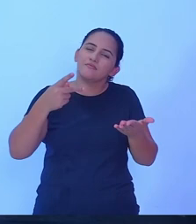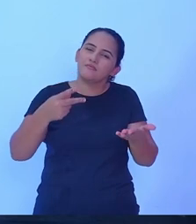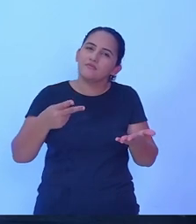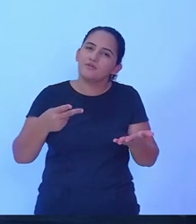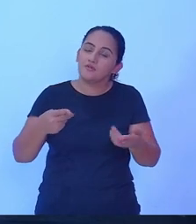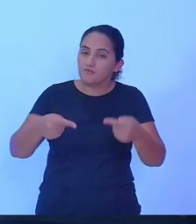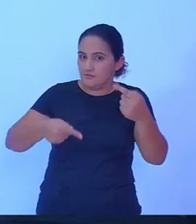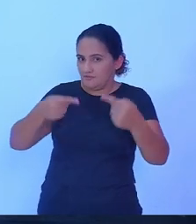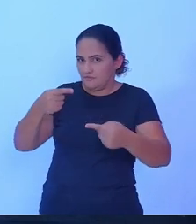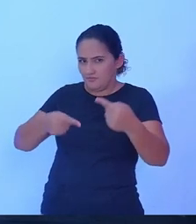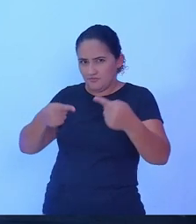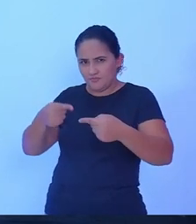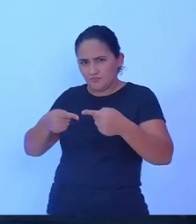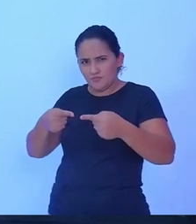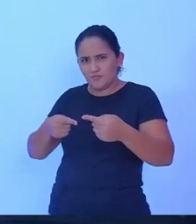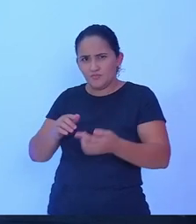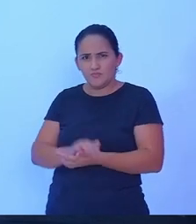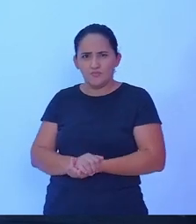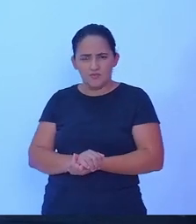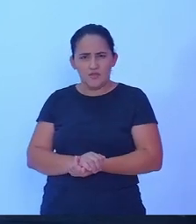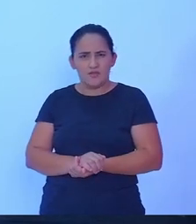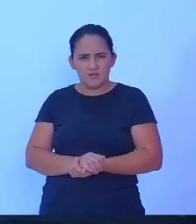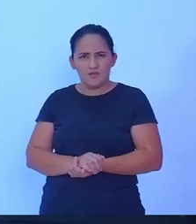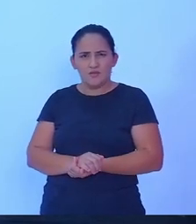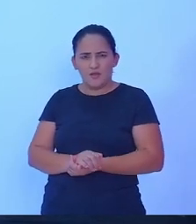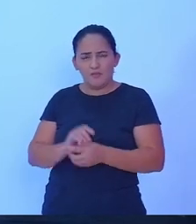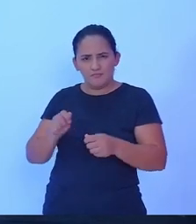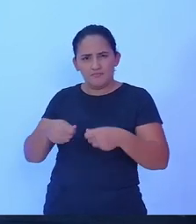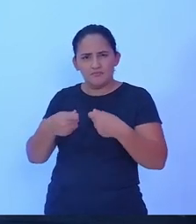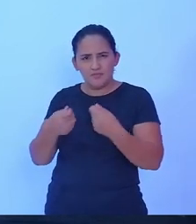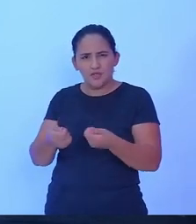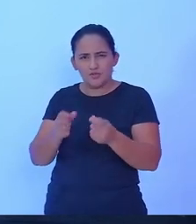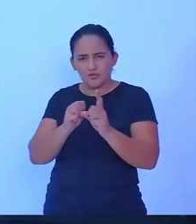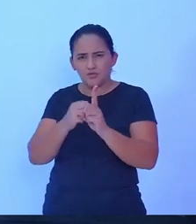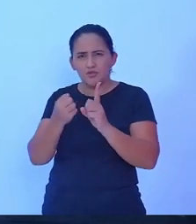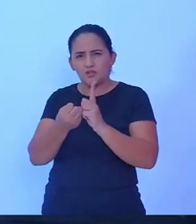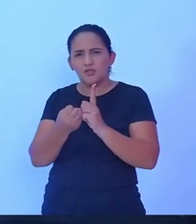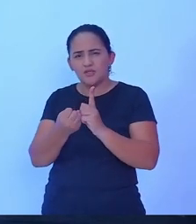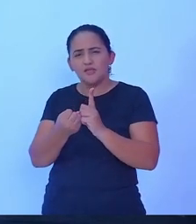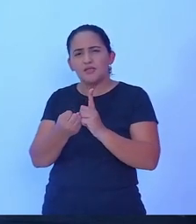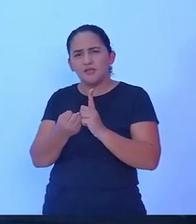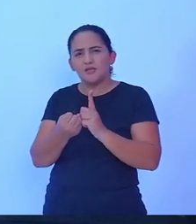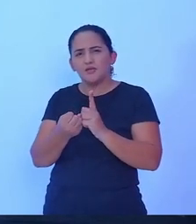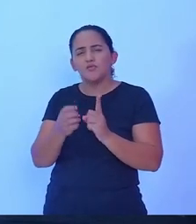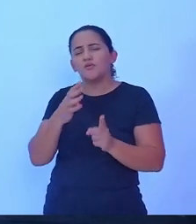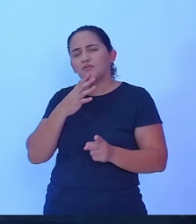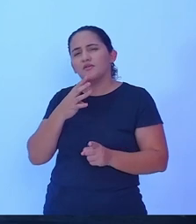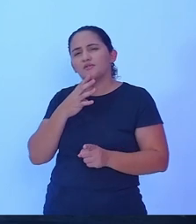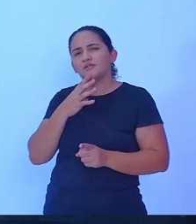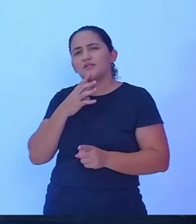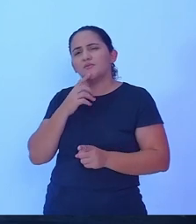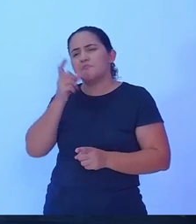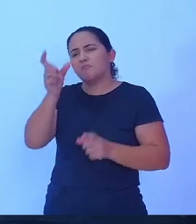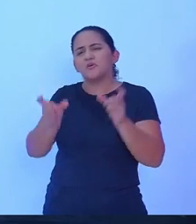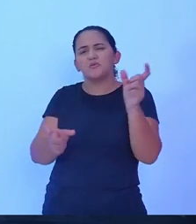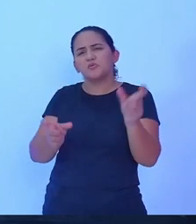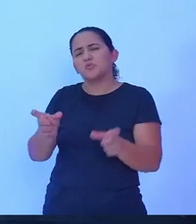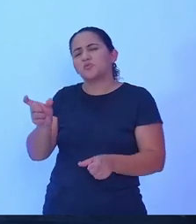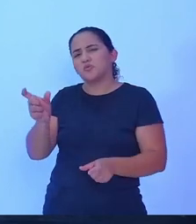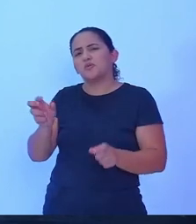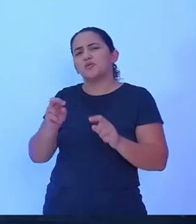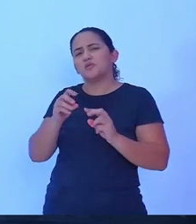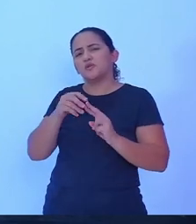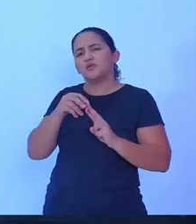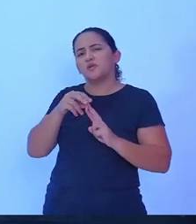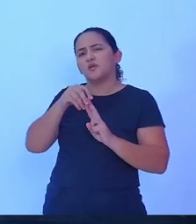debate proporcionou e proporciona para que a nossa sociedade saiba quem pode te representar nos próximos quatro anos dizer que aqui temos